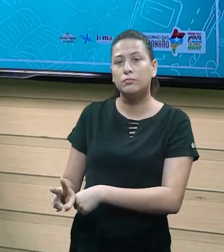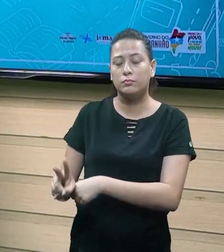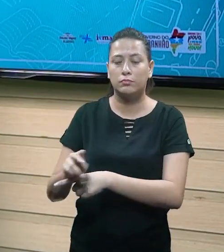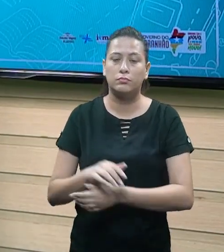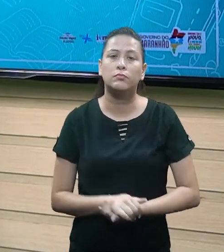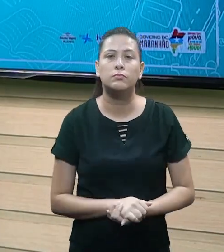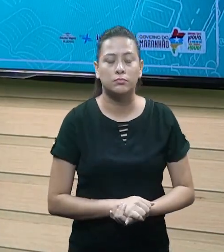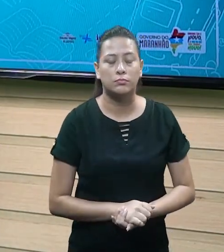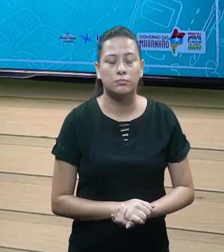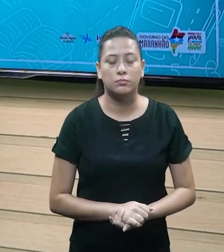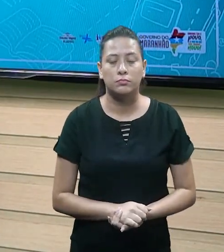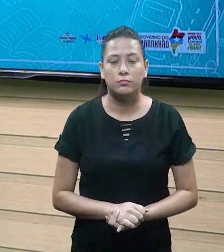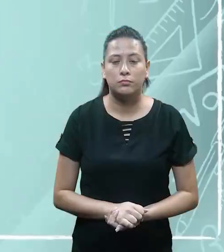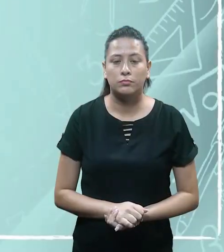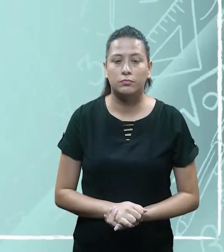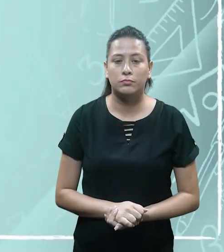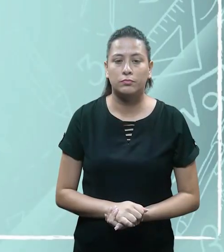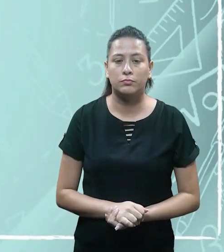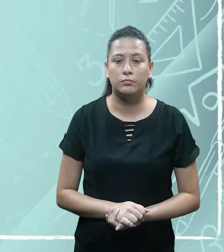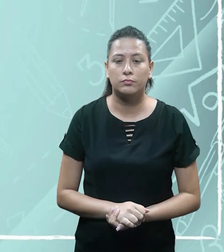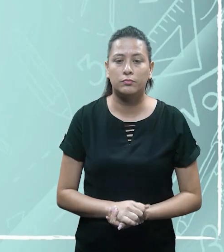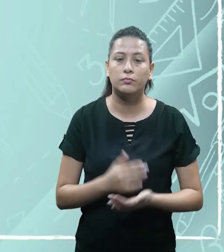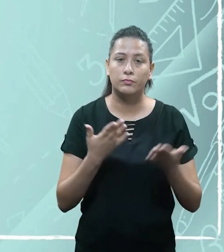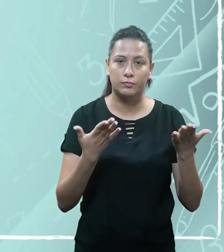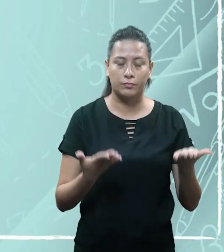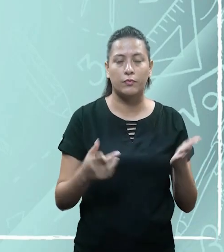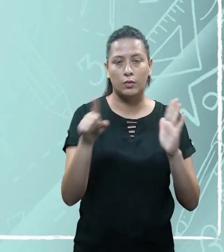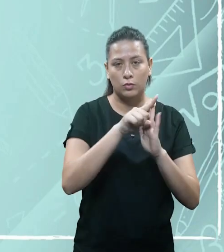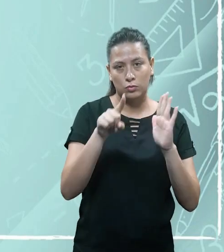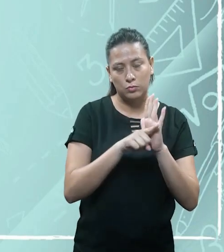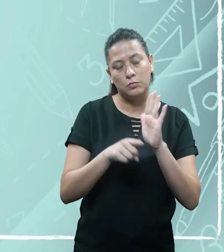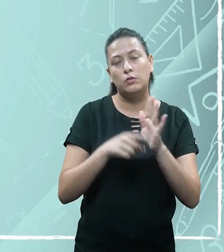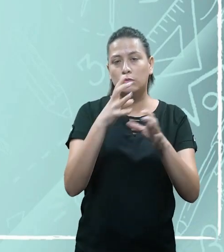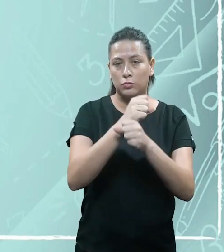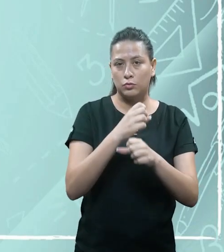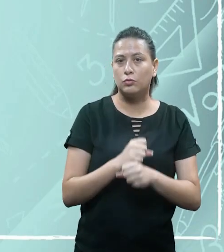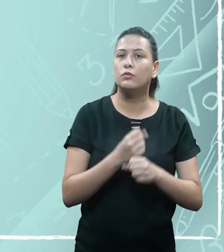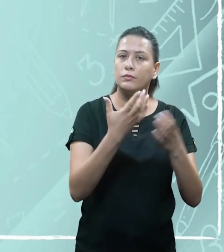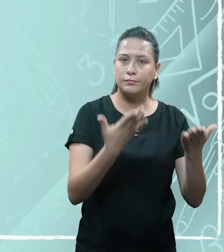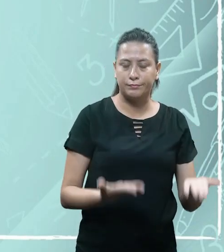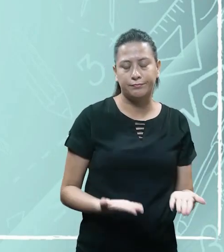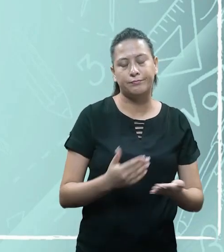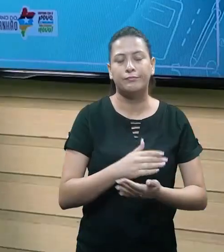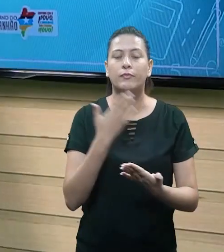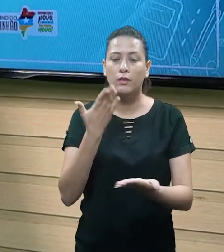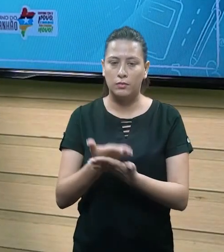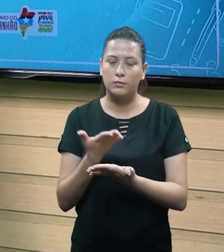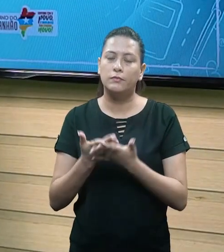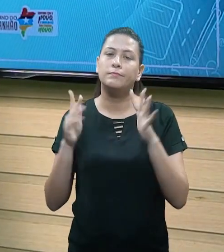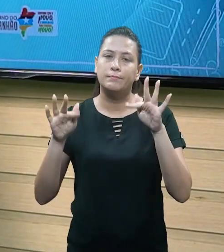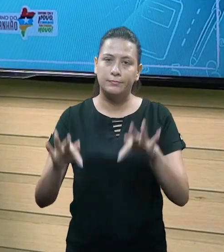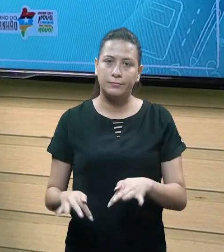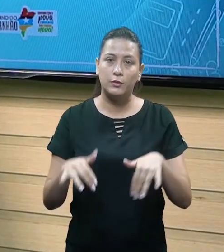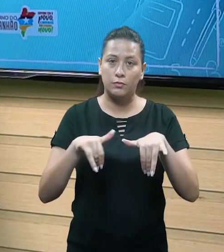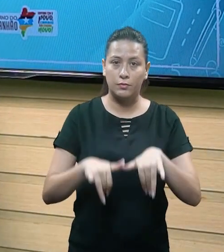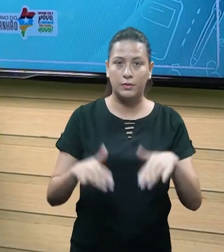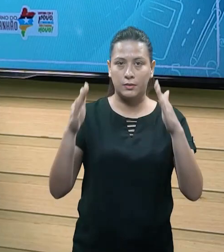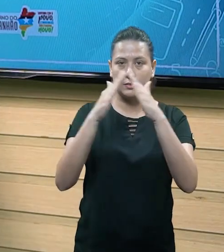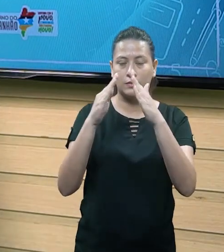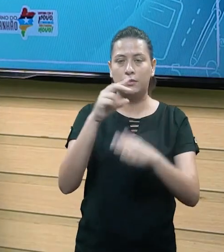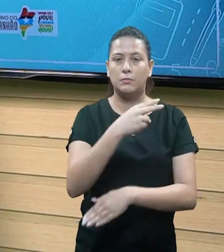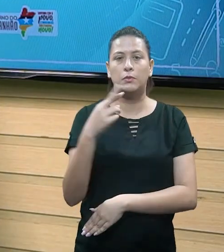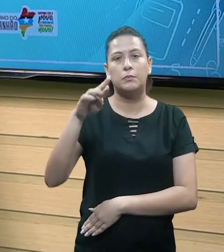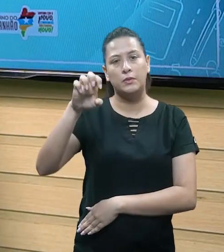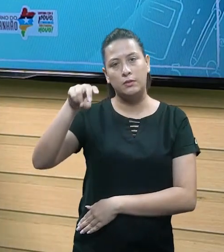empréstimos, e assim por diante. São despesas a serem trabalhadas. Então, nosso plano de contas é esse, pessoal. Essa foi a nossa aula de hoje.